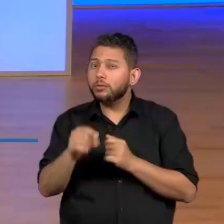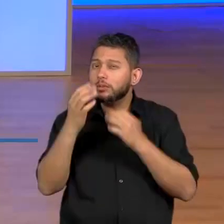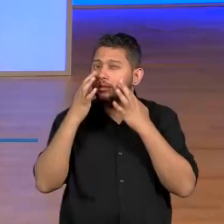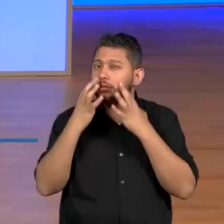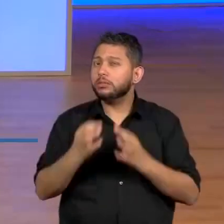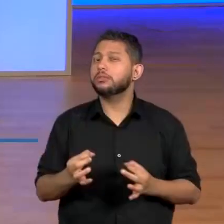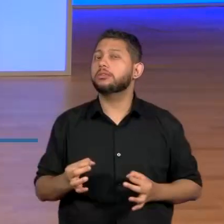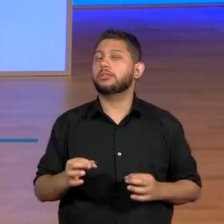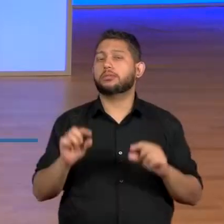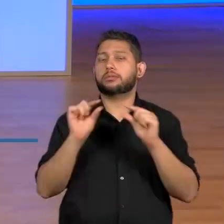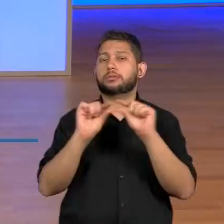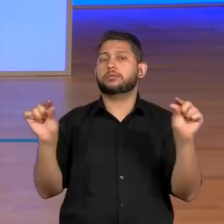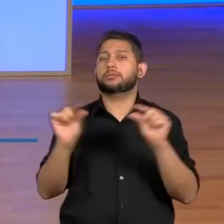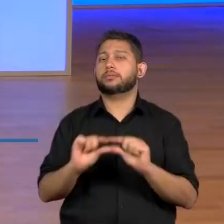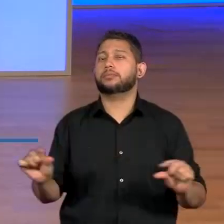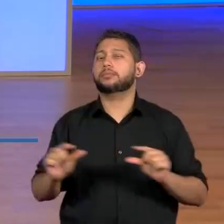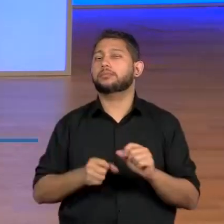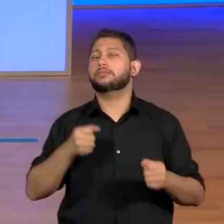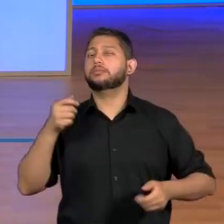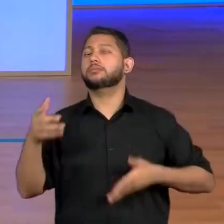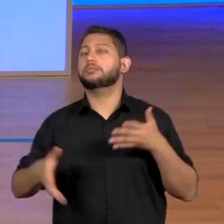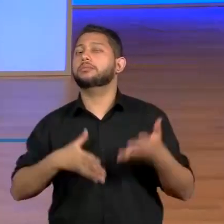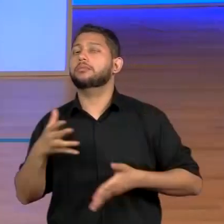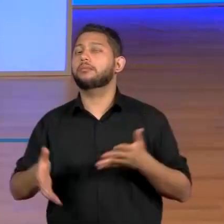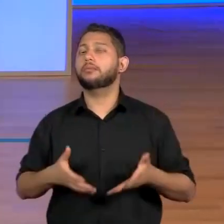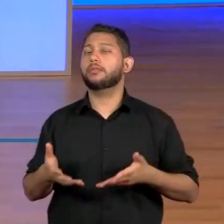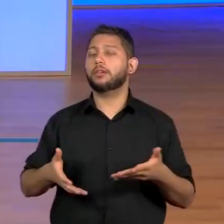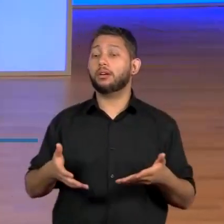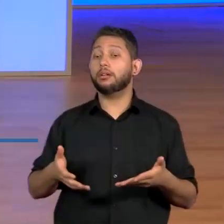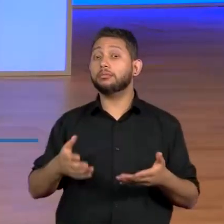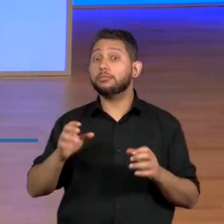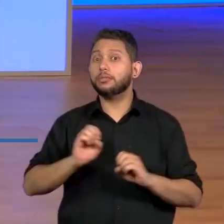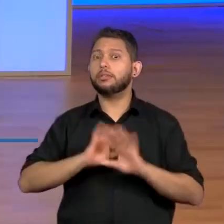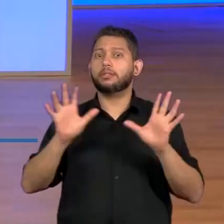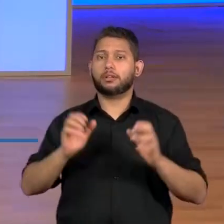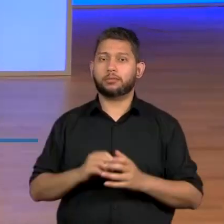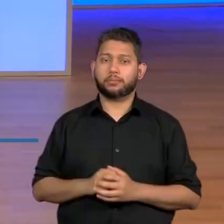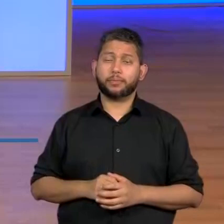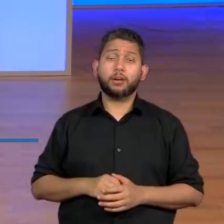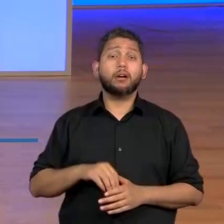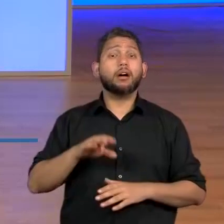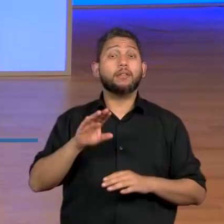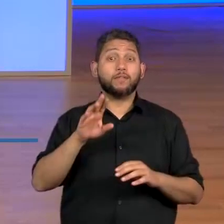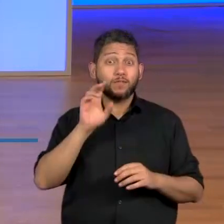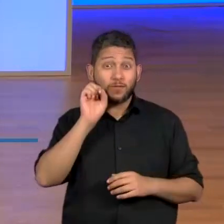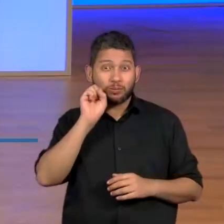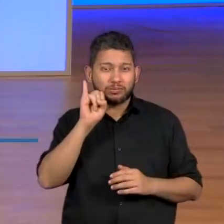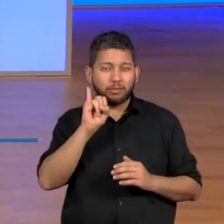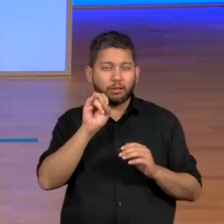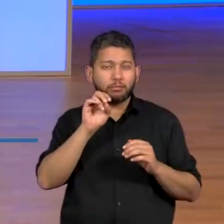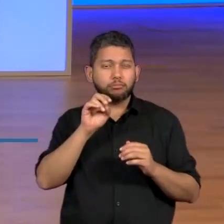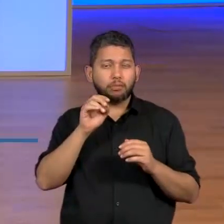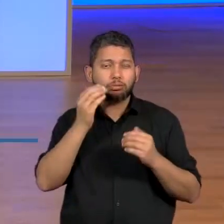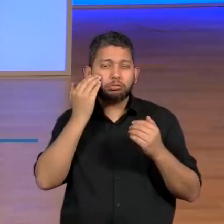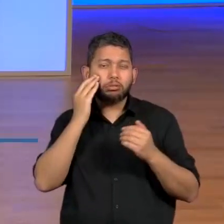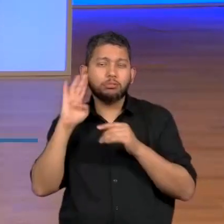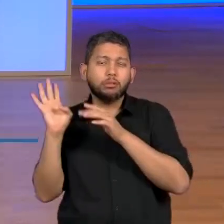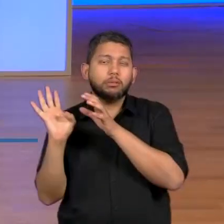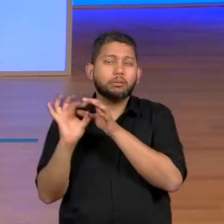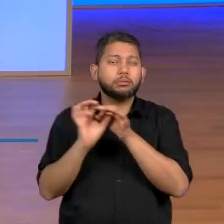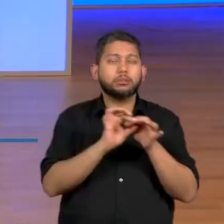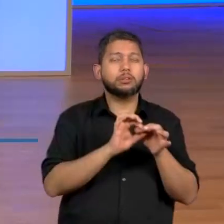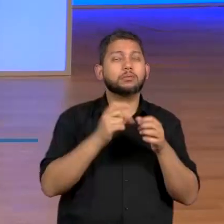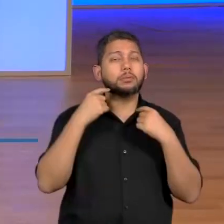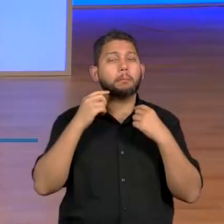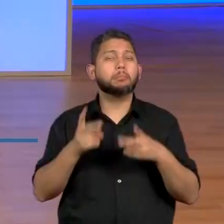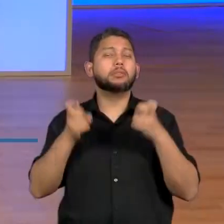vemos aí uma situação, problema, isso vale até para as aulas de matemática. Nós temos que perguntar ao que se refere, a